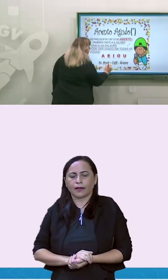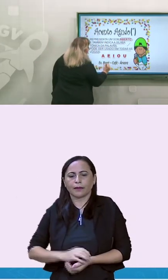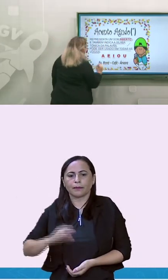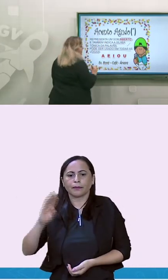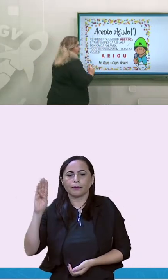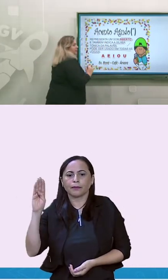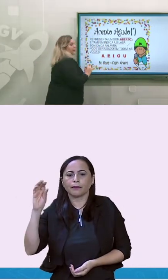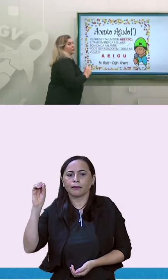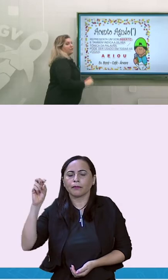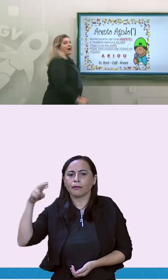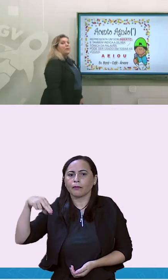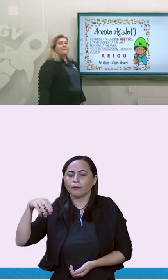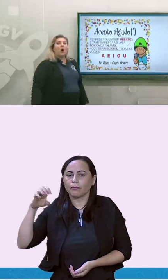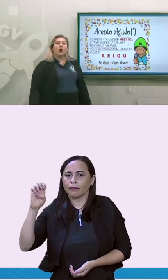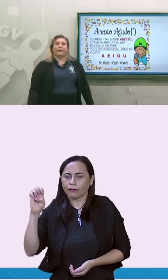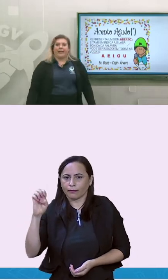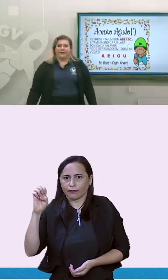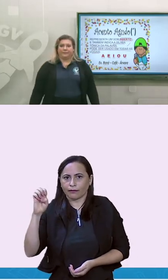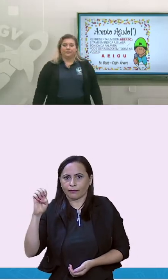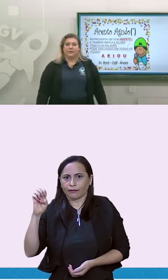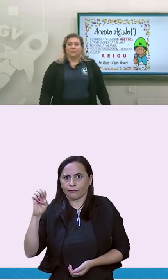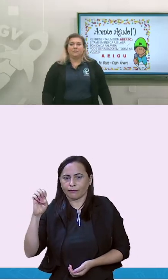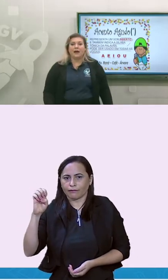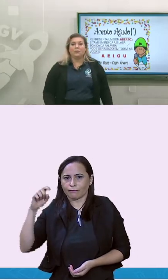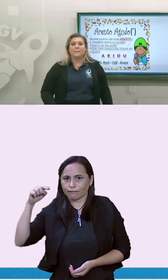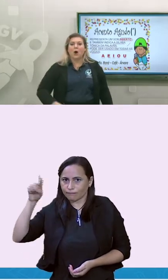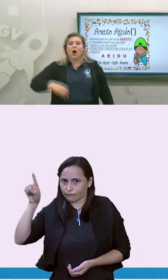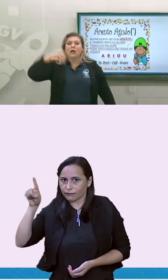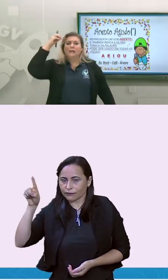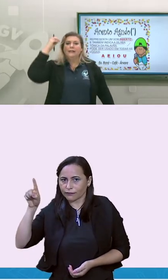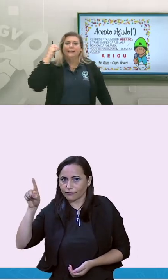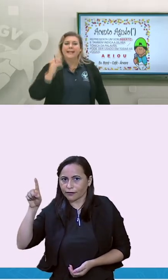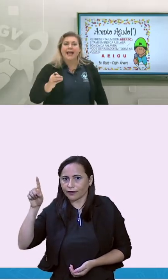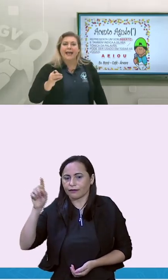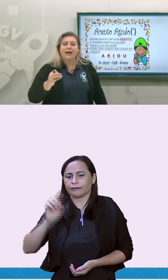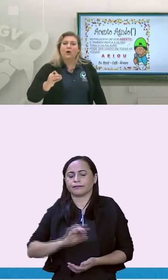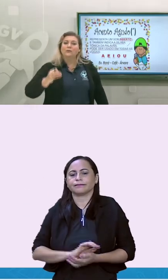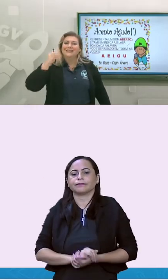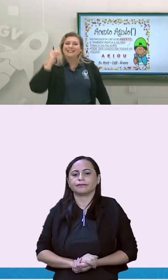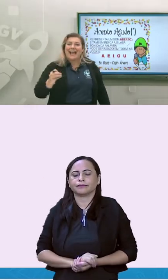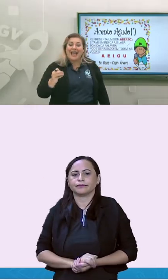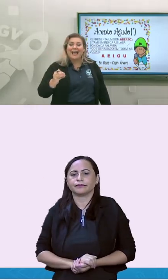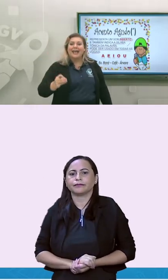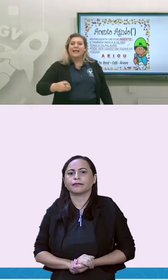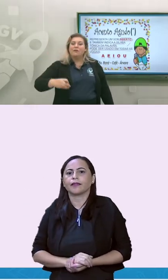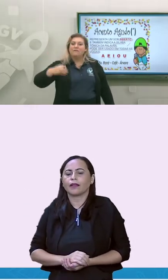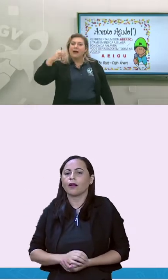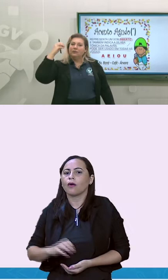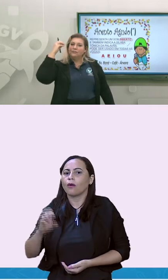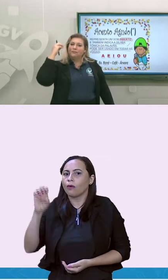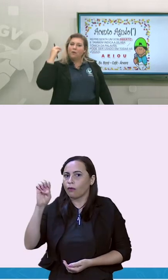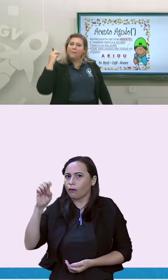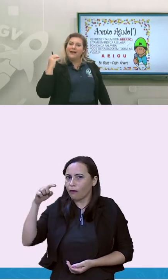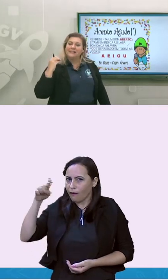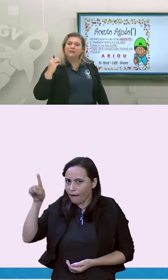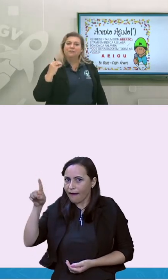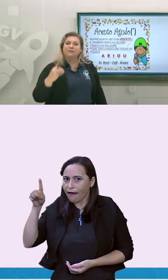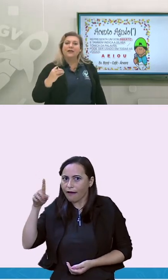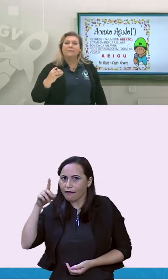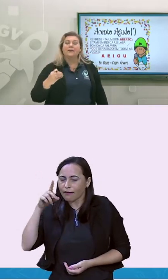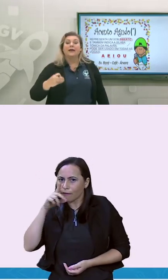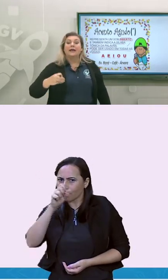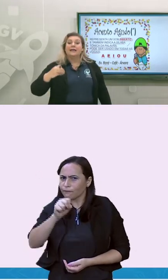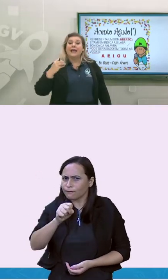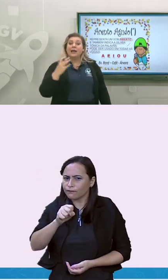né. Eu não falo bo, né. Eu falo bo, né. O né eu falo de forma mais